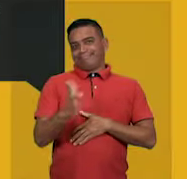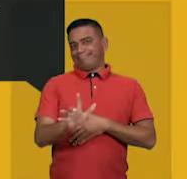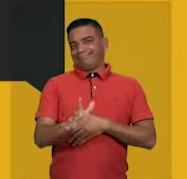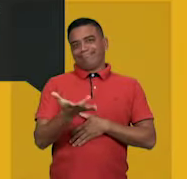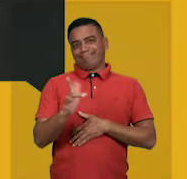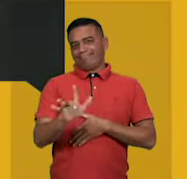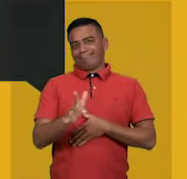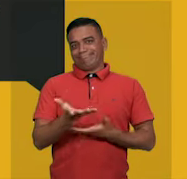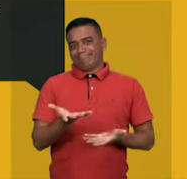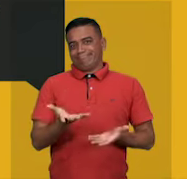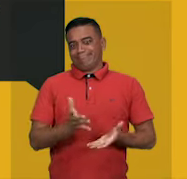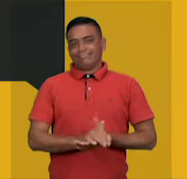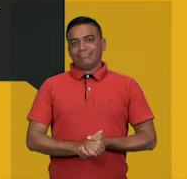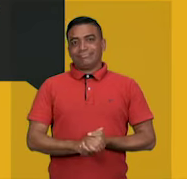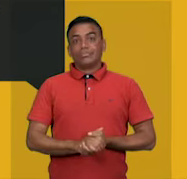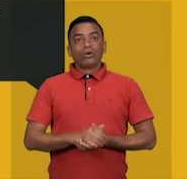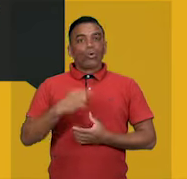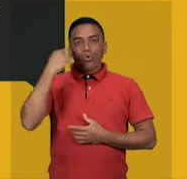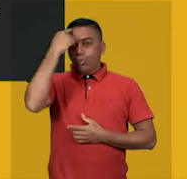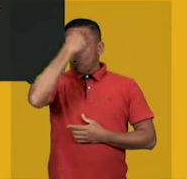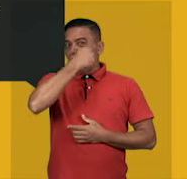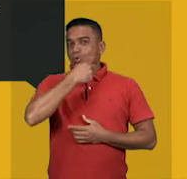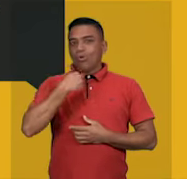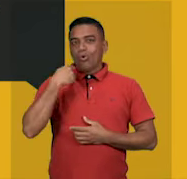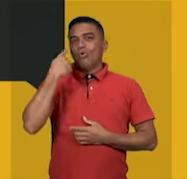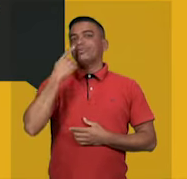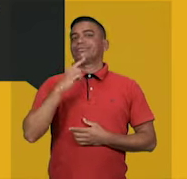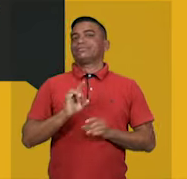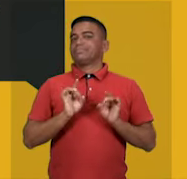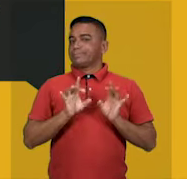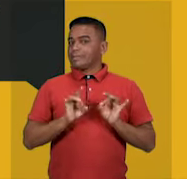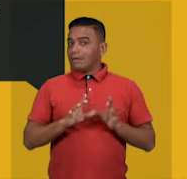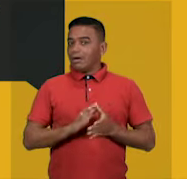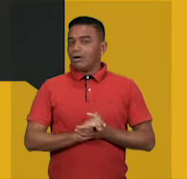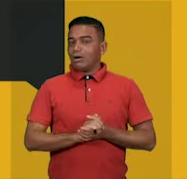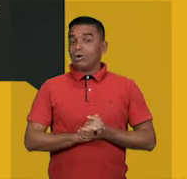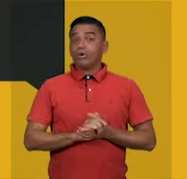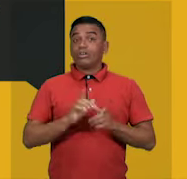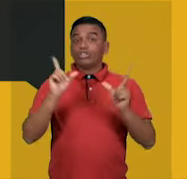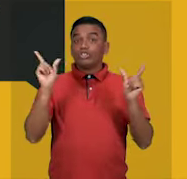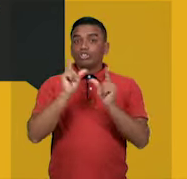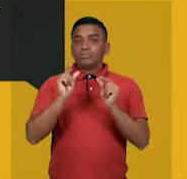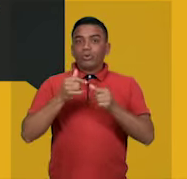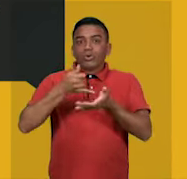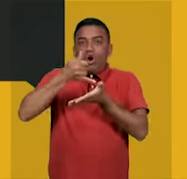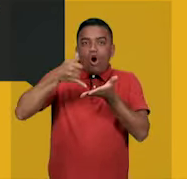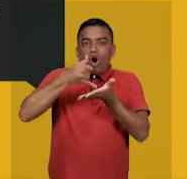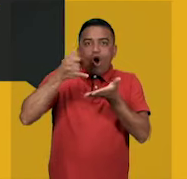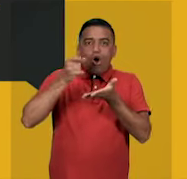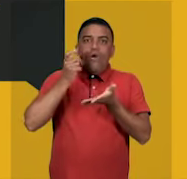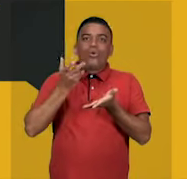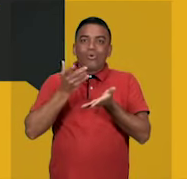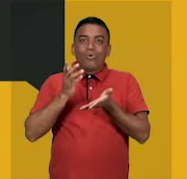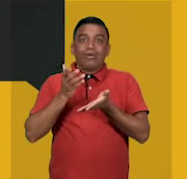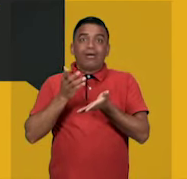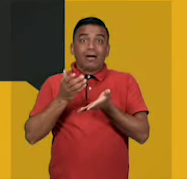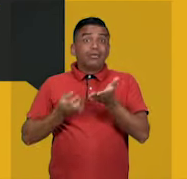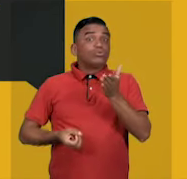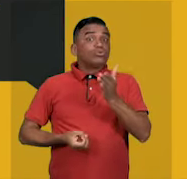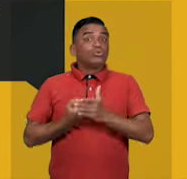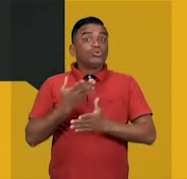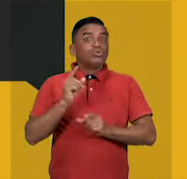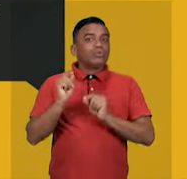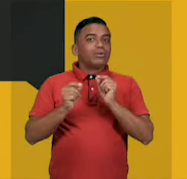O rosto merece um cuidado especial para diminuir a oleosidade da pele, que leva ao